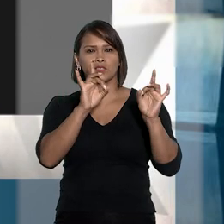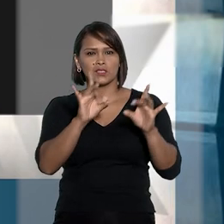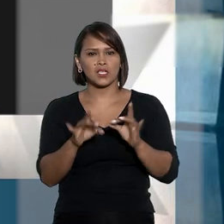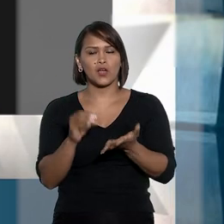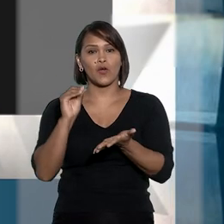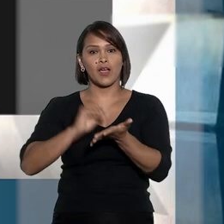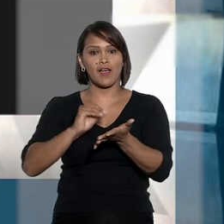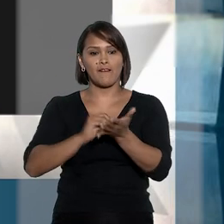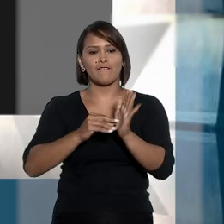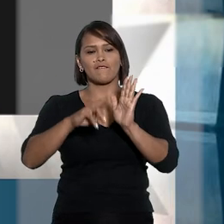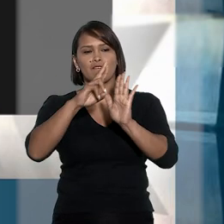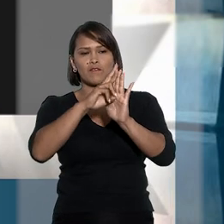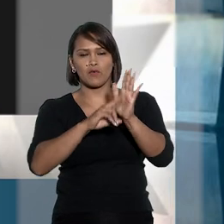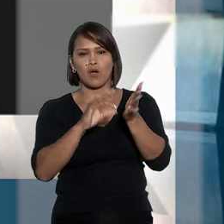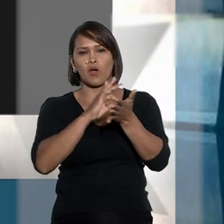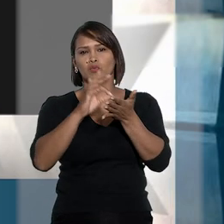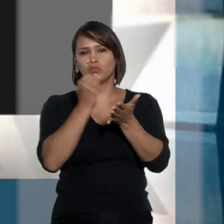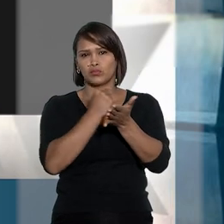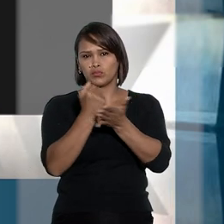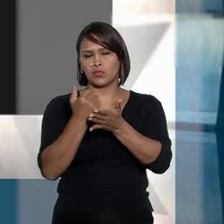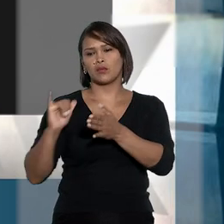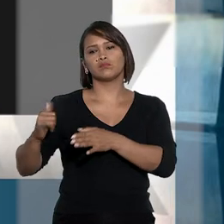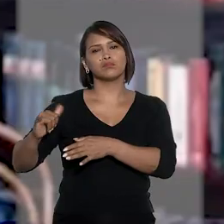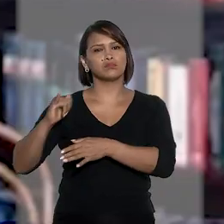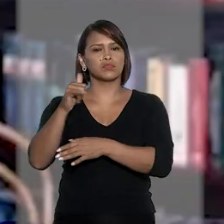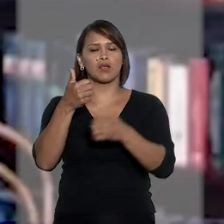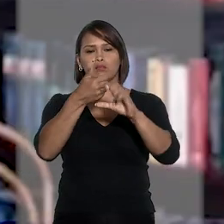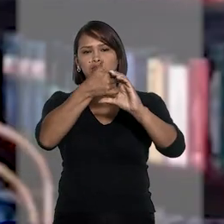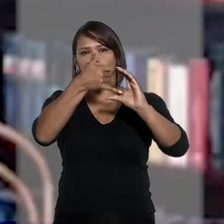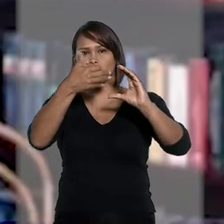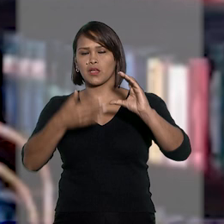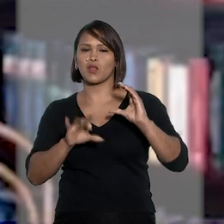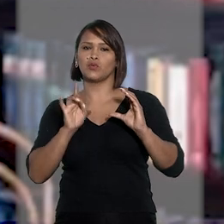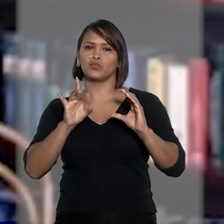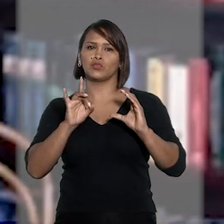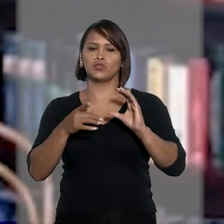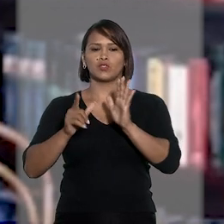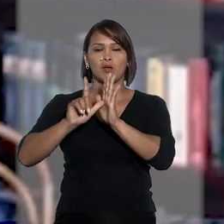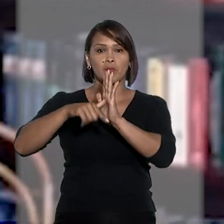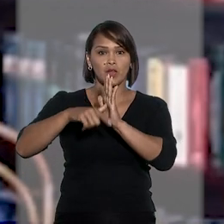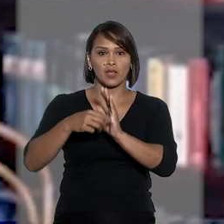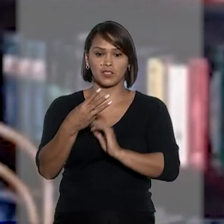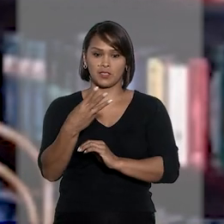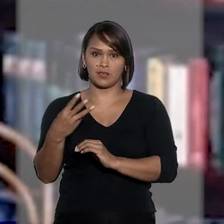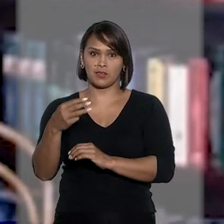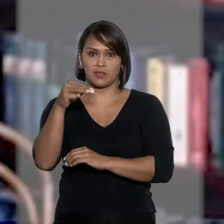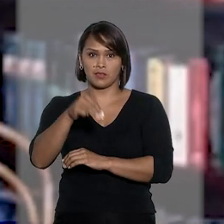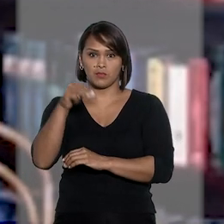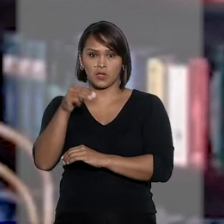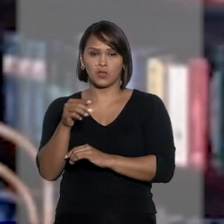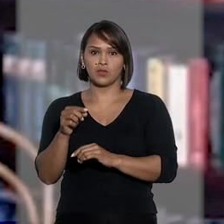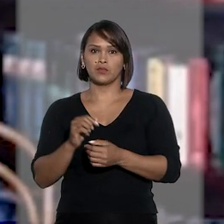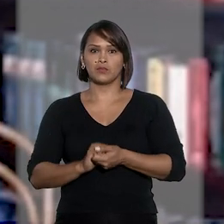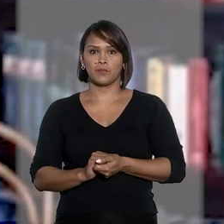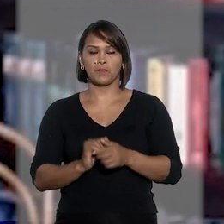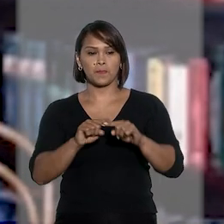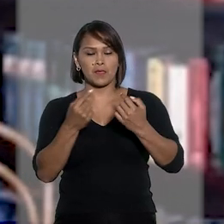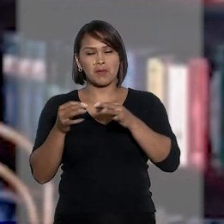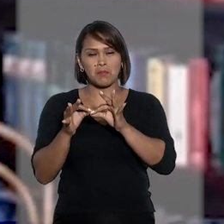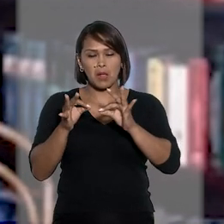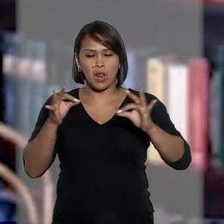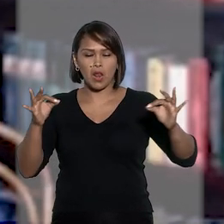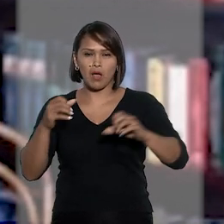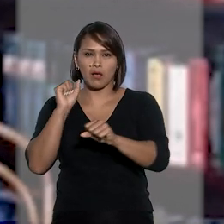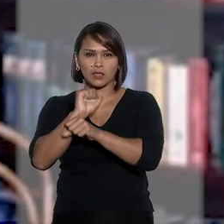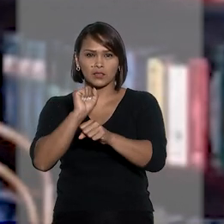destacou que o descumprimento do contrato de transporte aéreo não se caracterizou apenas pelo atraso de 33 minutos, mas por